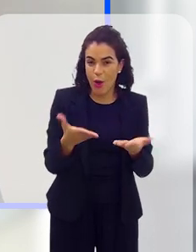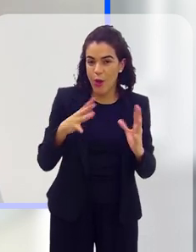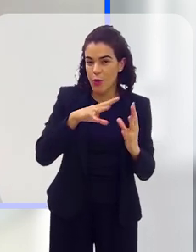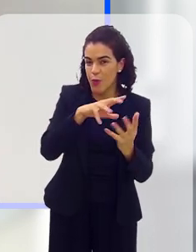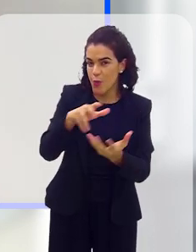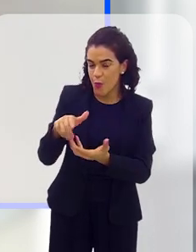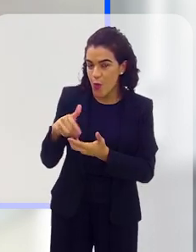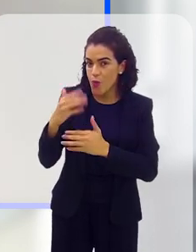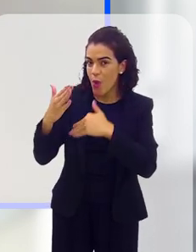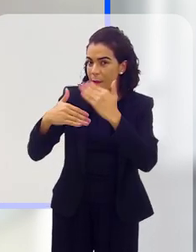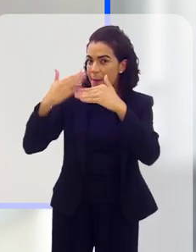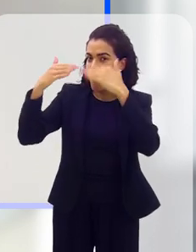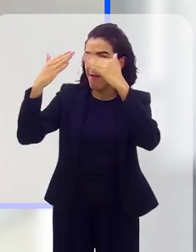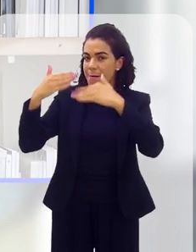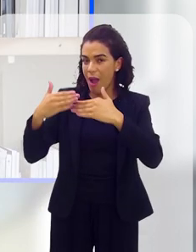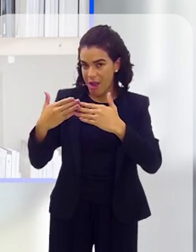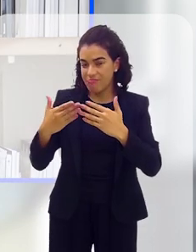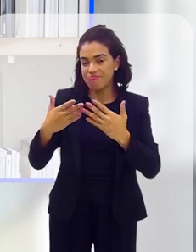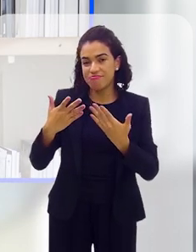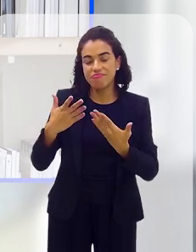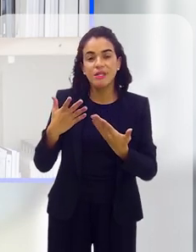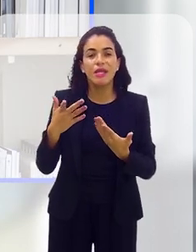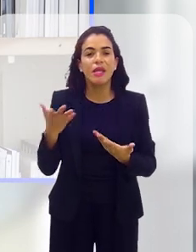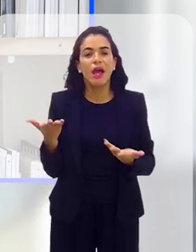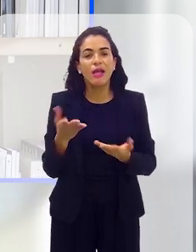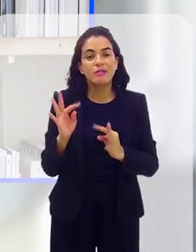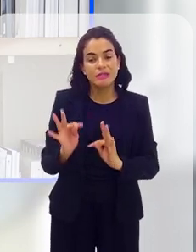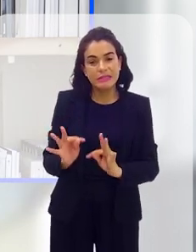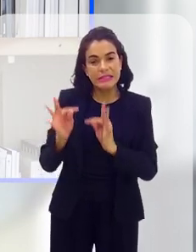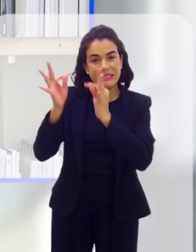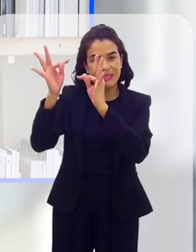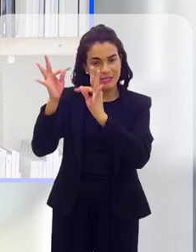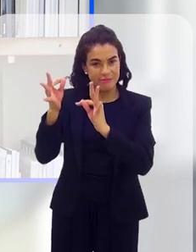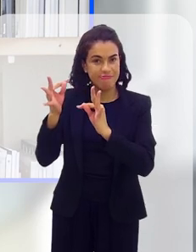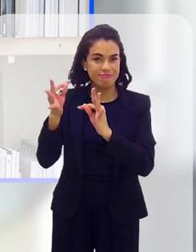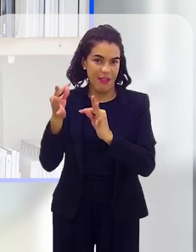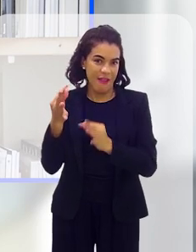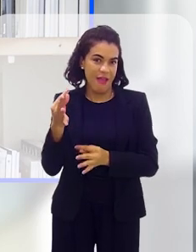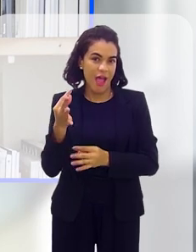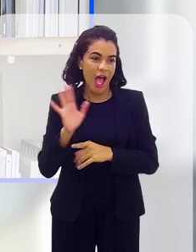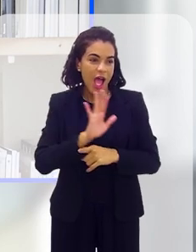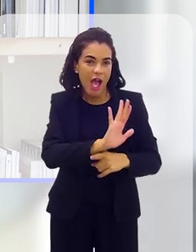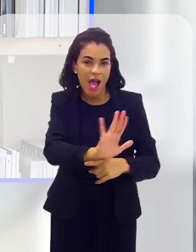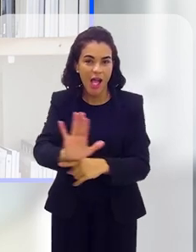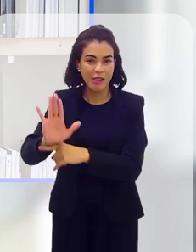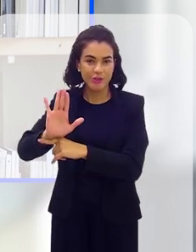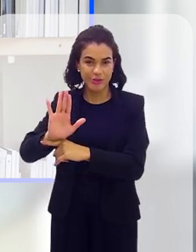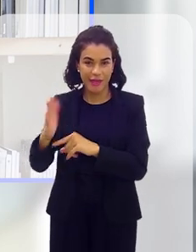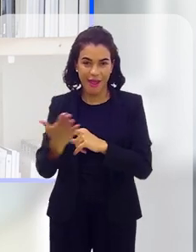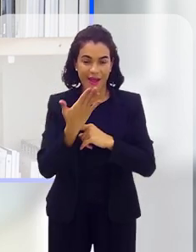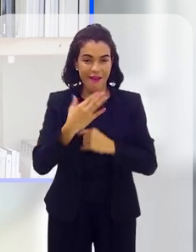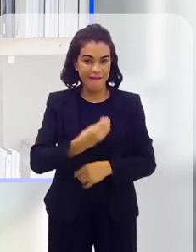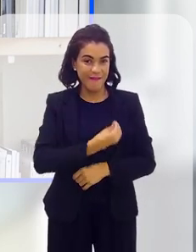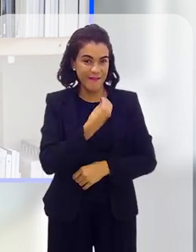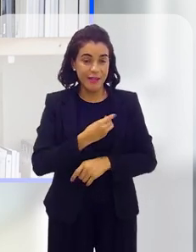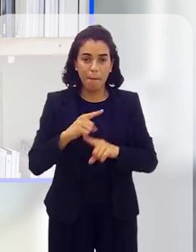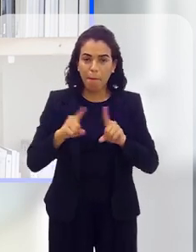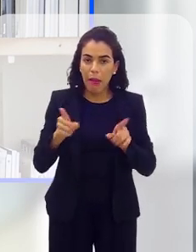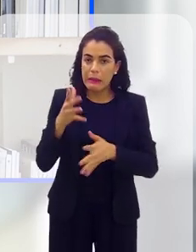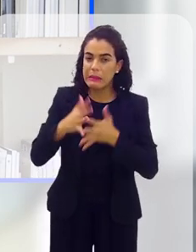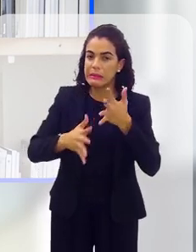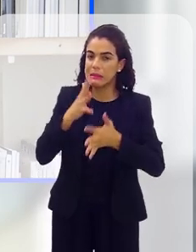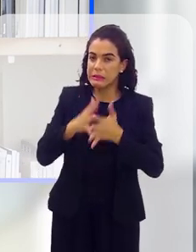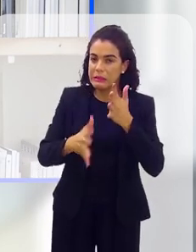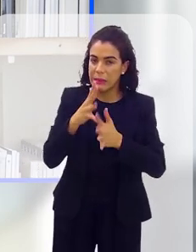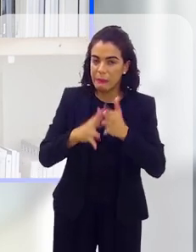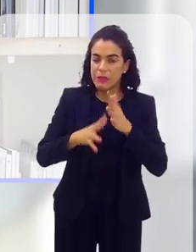do mundo atual, né? A gente está num mundo cada vez mais globalizado, onde a tecnologia ela vem para facilitar a nossa vida, mas